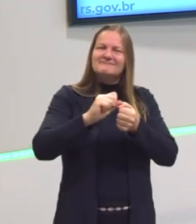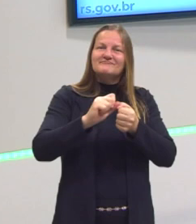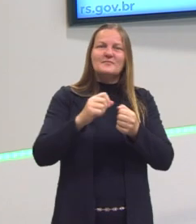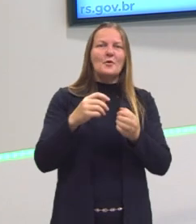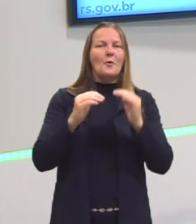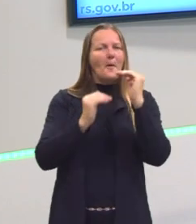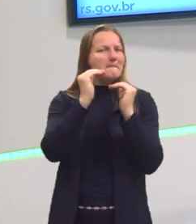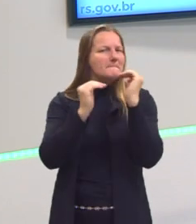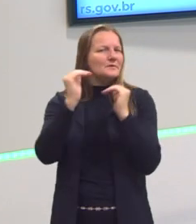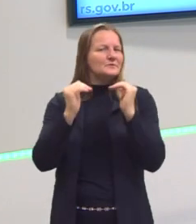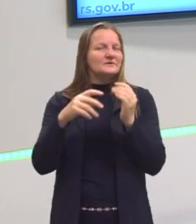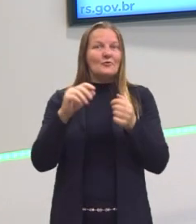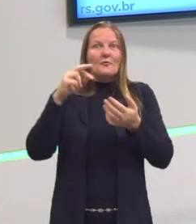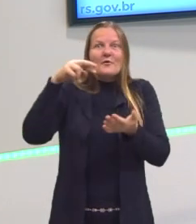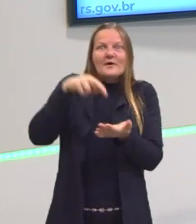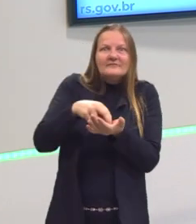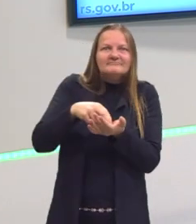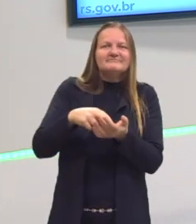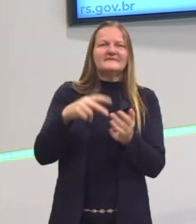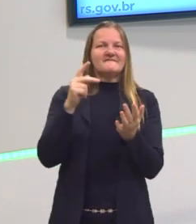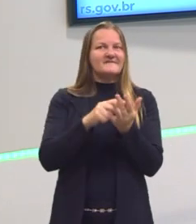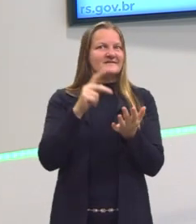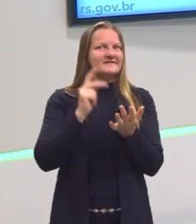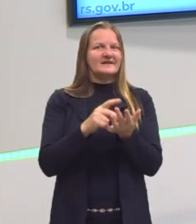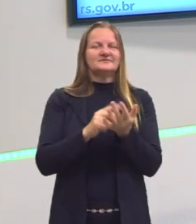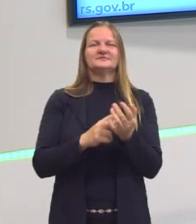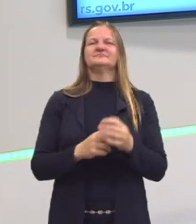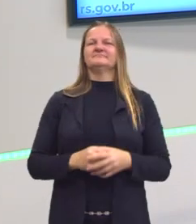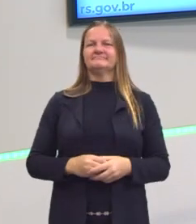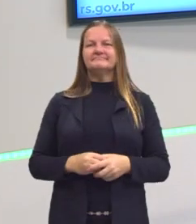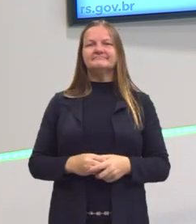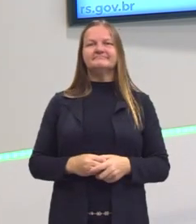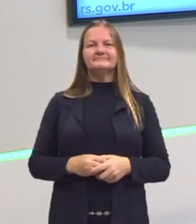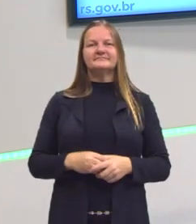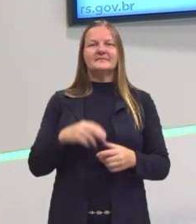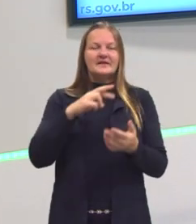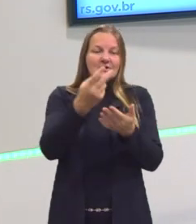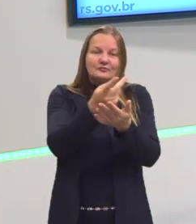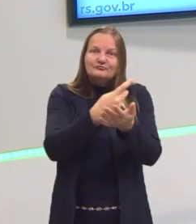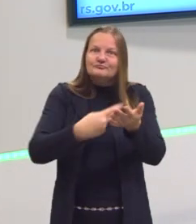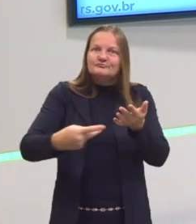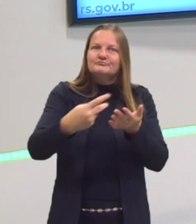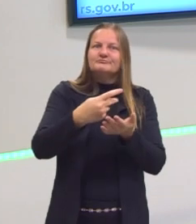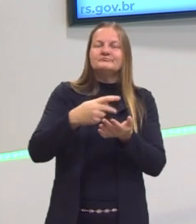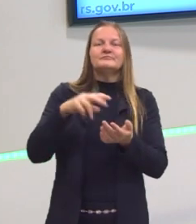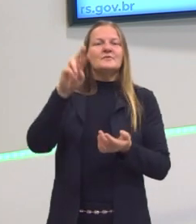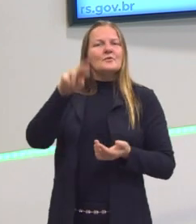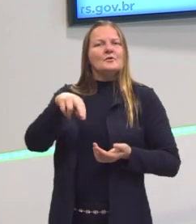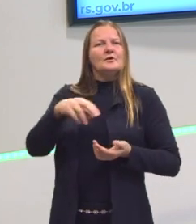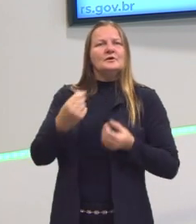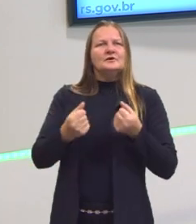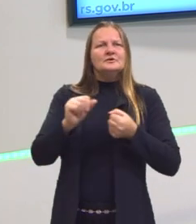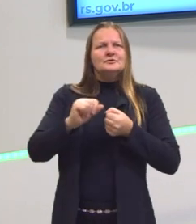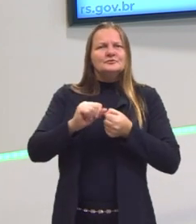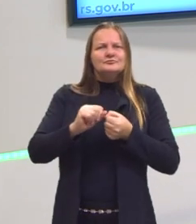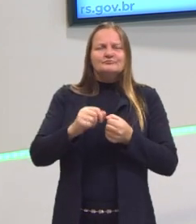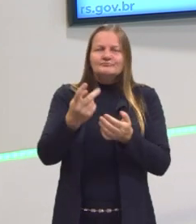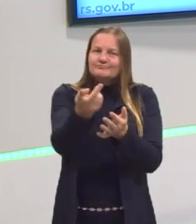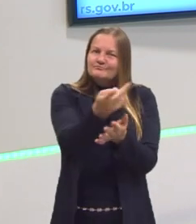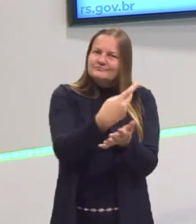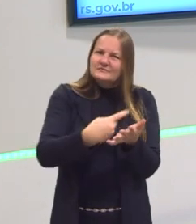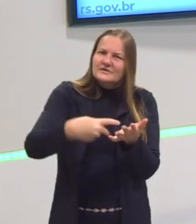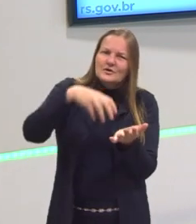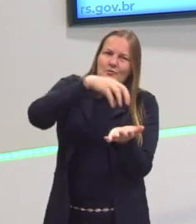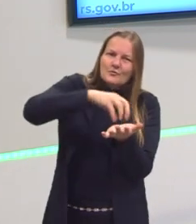Uma proporção da realidade, tá? Então nós sempre temos uma razão, né? Porque eu tenho ali o desenho, a